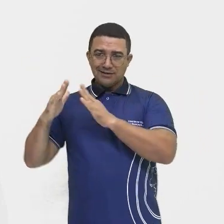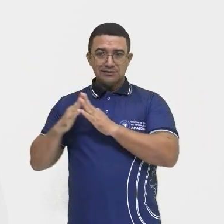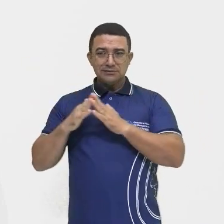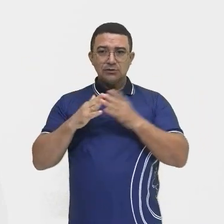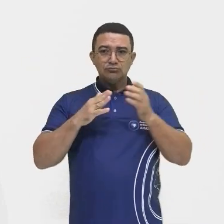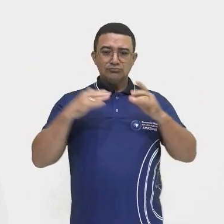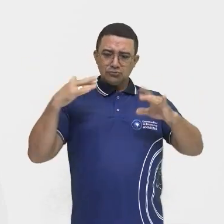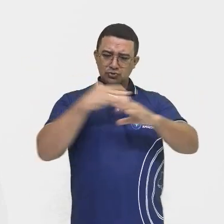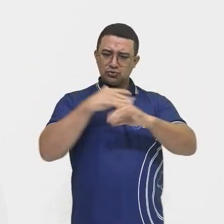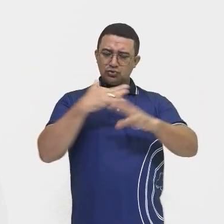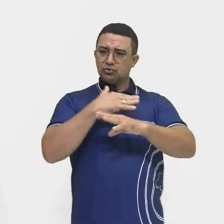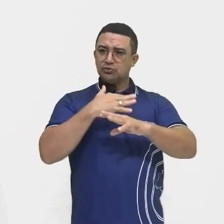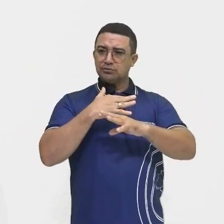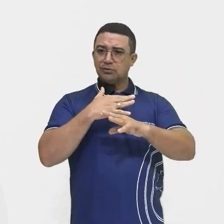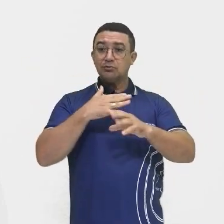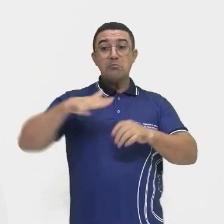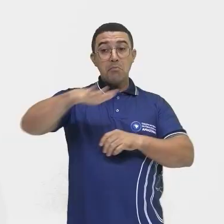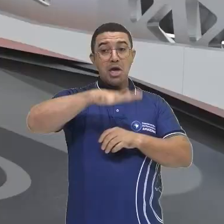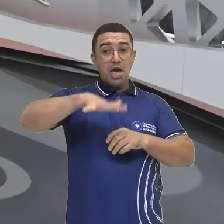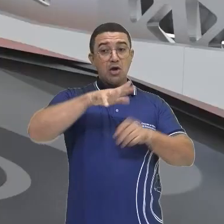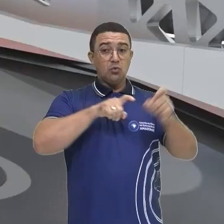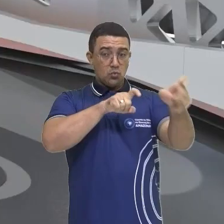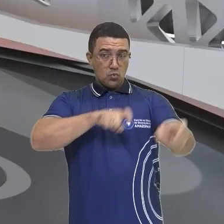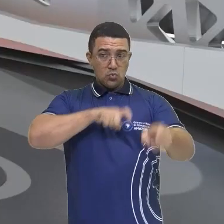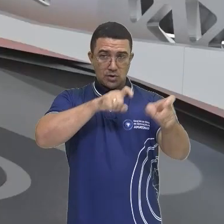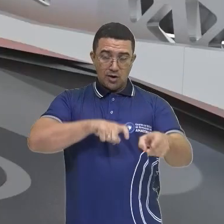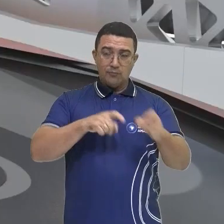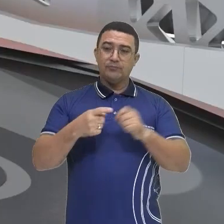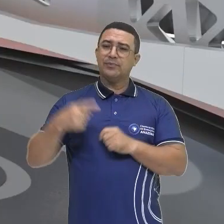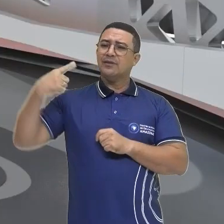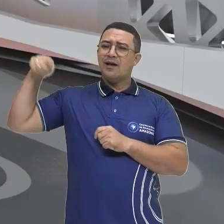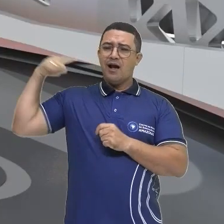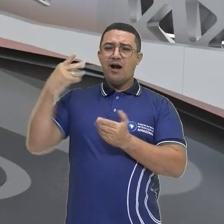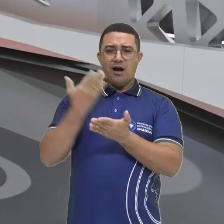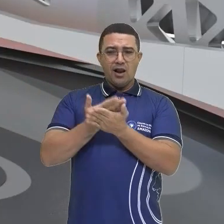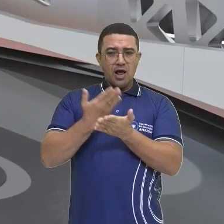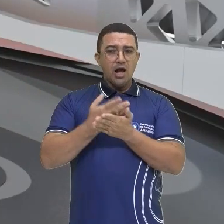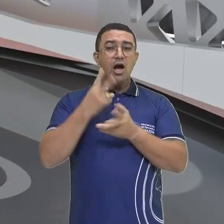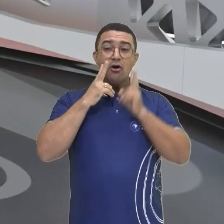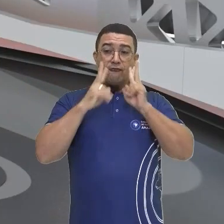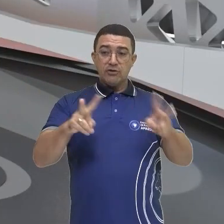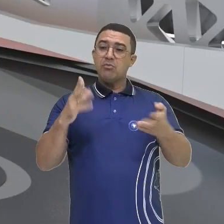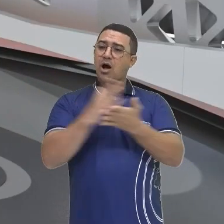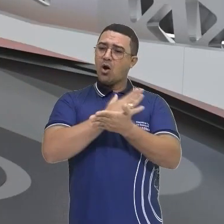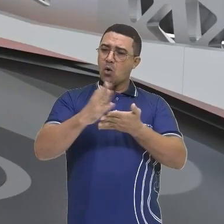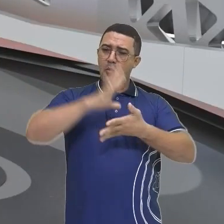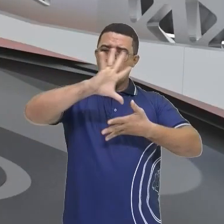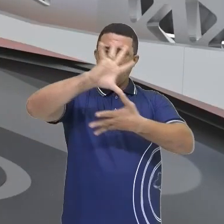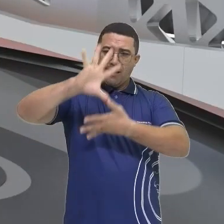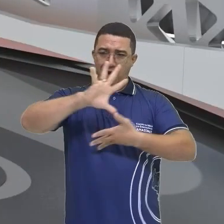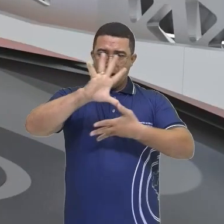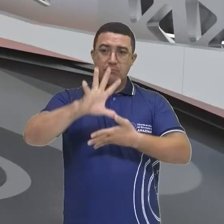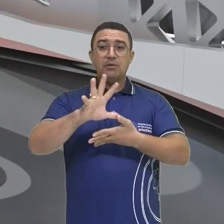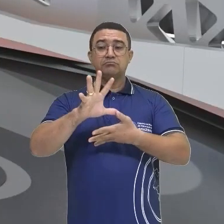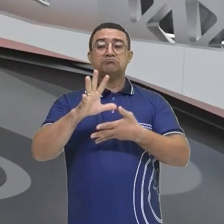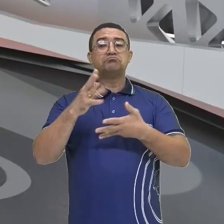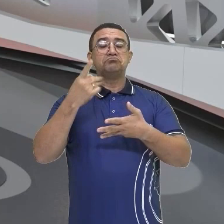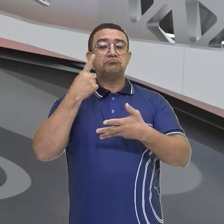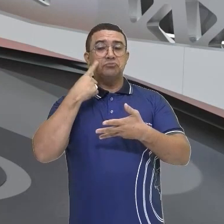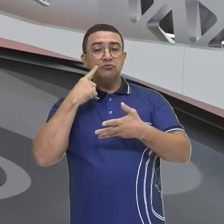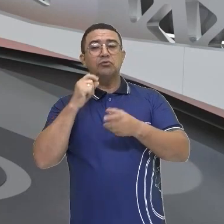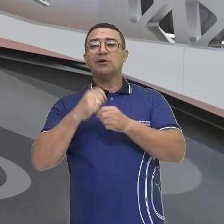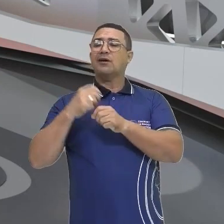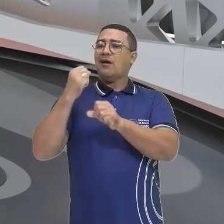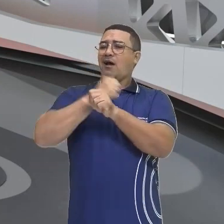meio rural. Inclusive nas últimas aulas nós vimos alguns mapas, observando ali ao longo das